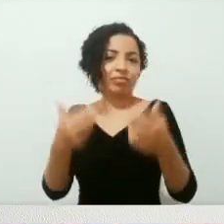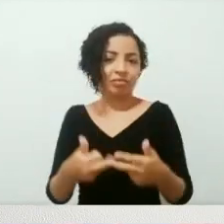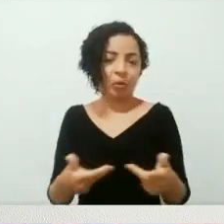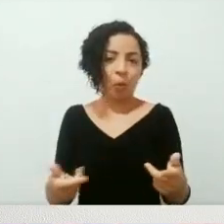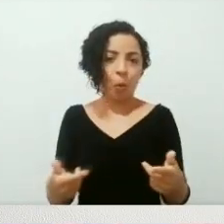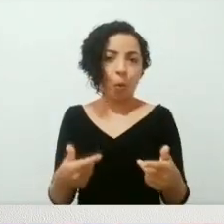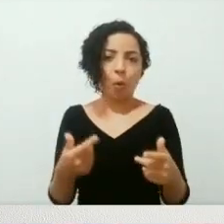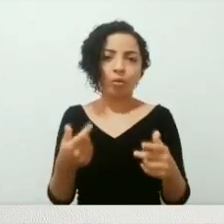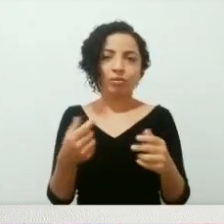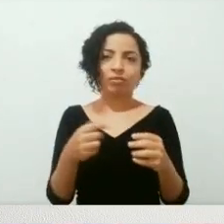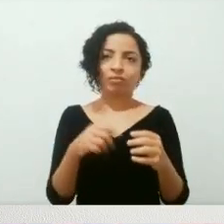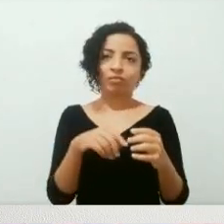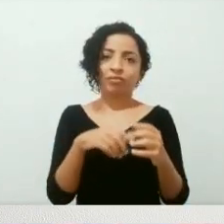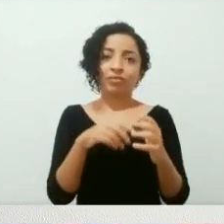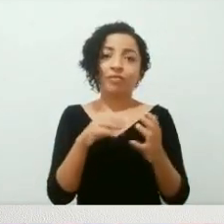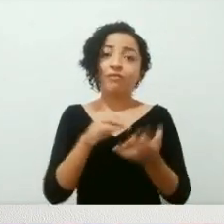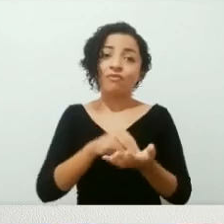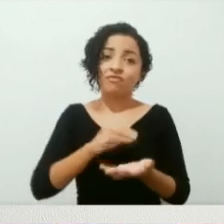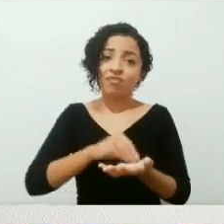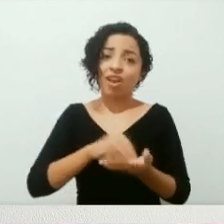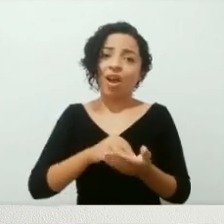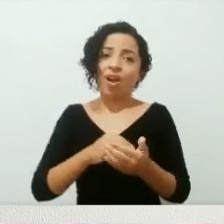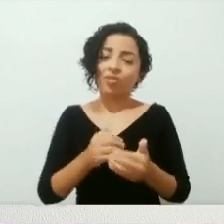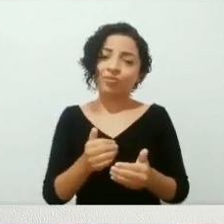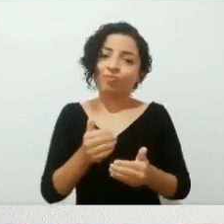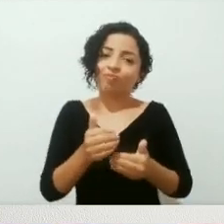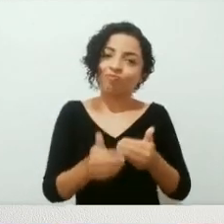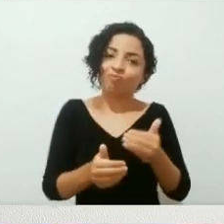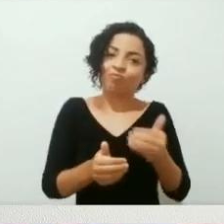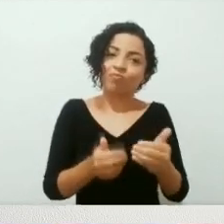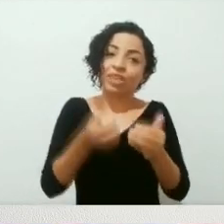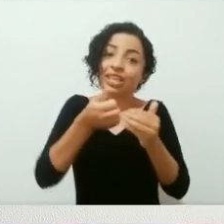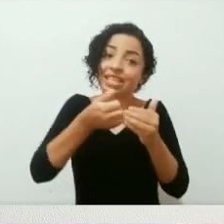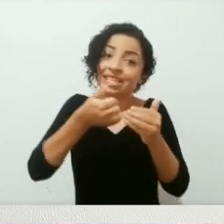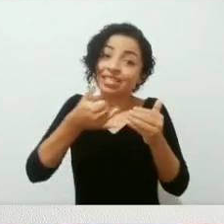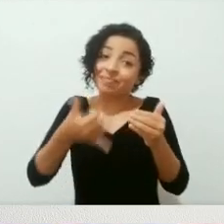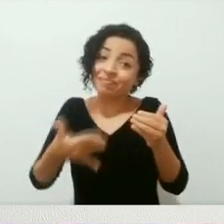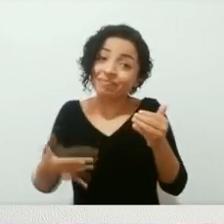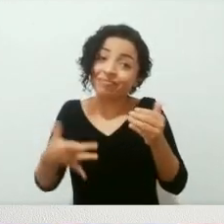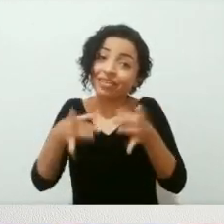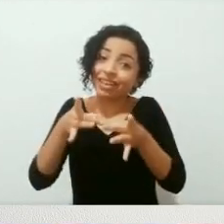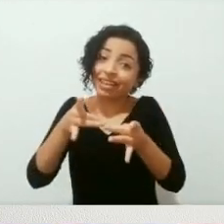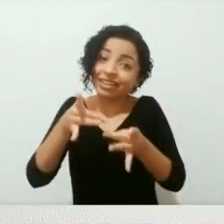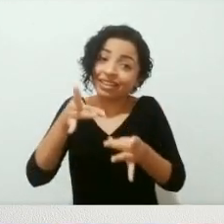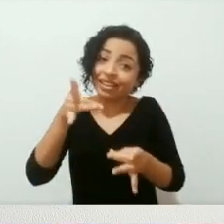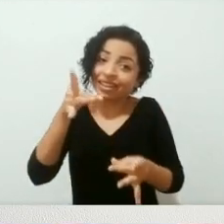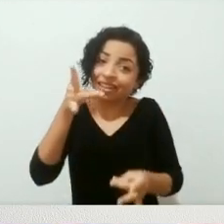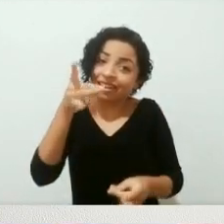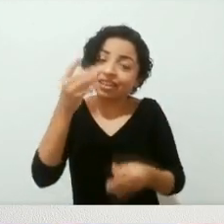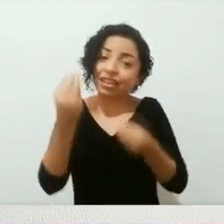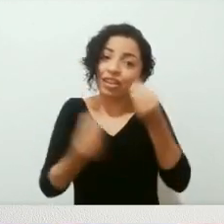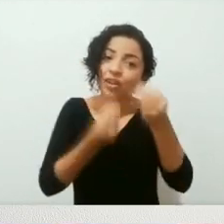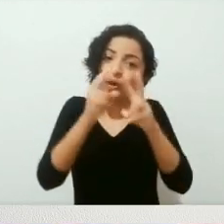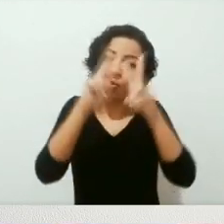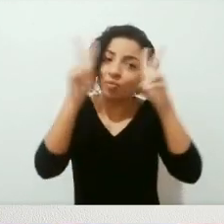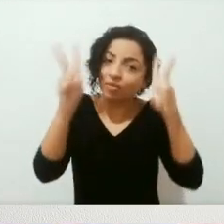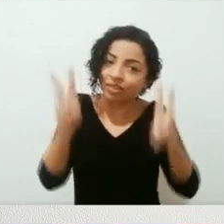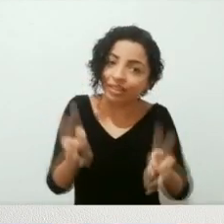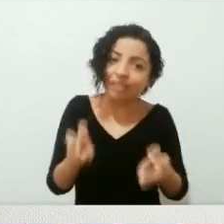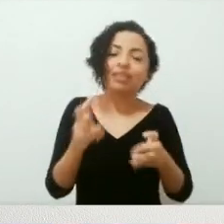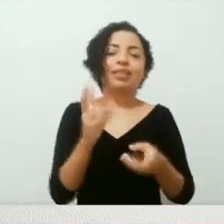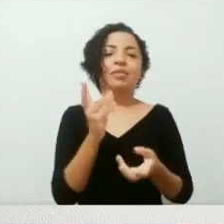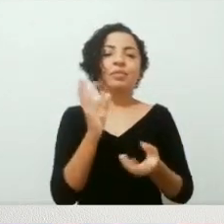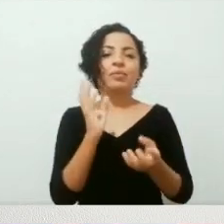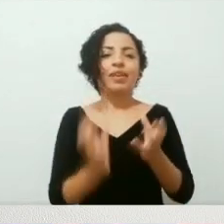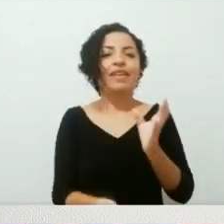Eu acho que precisa de uma sequência melhor explicar a proposta dessa temática